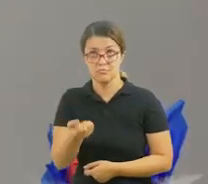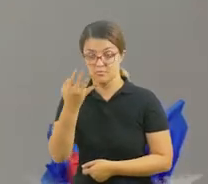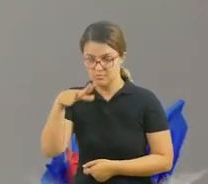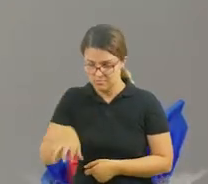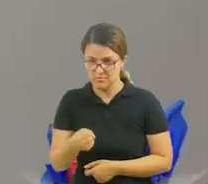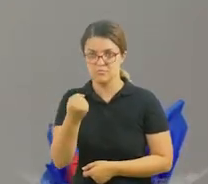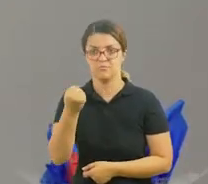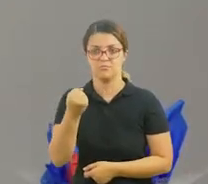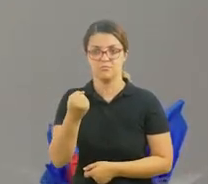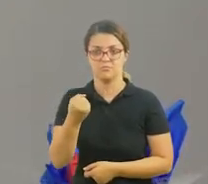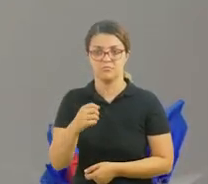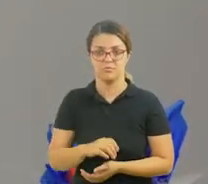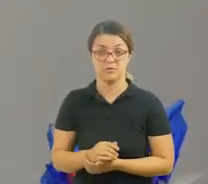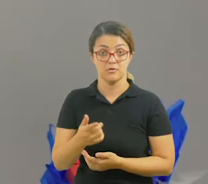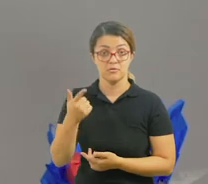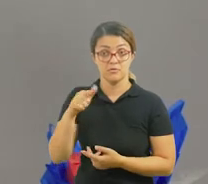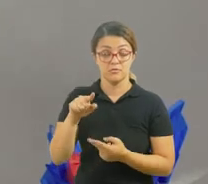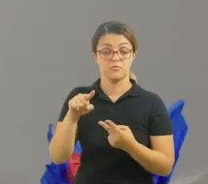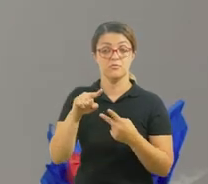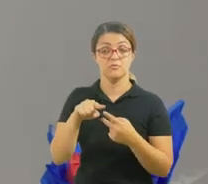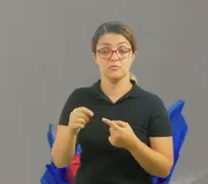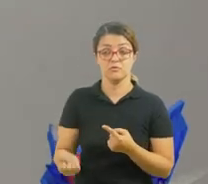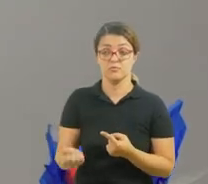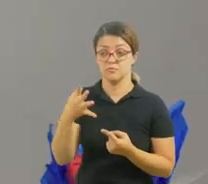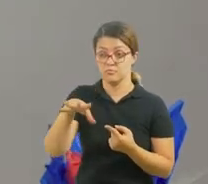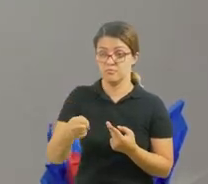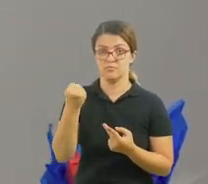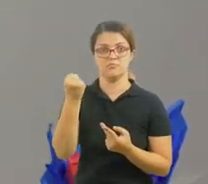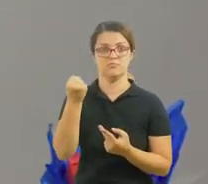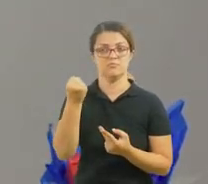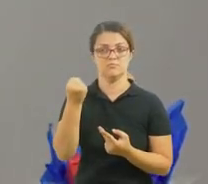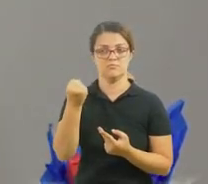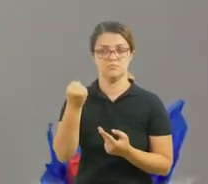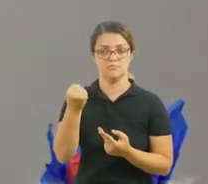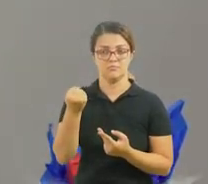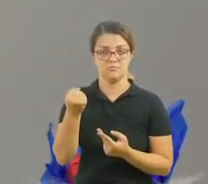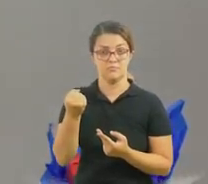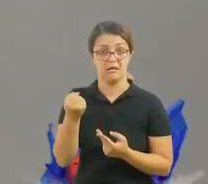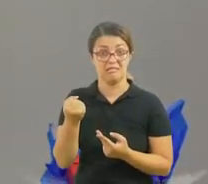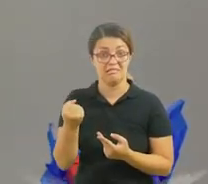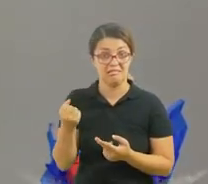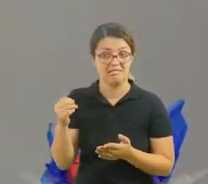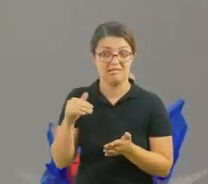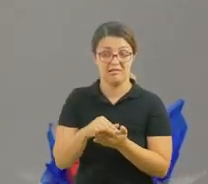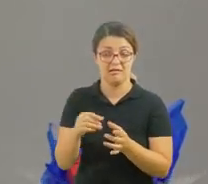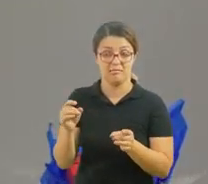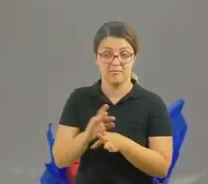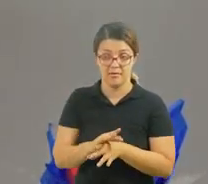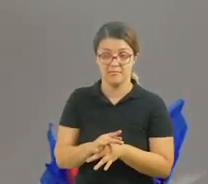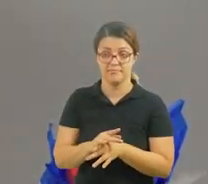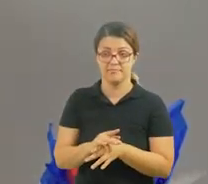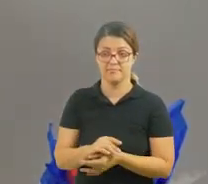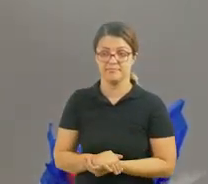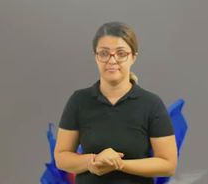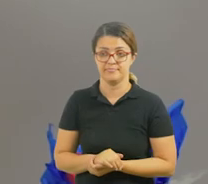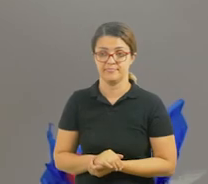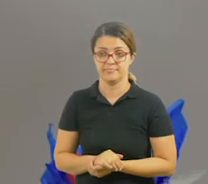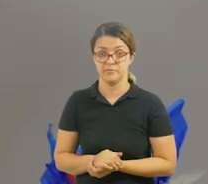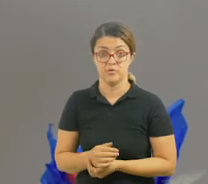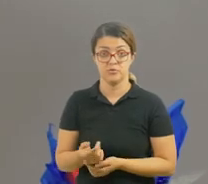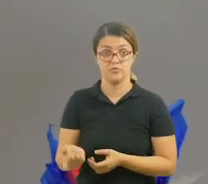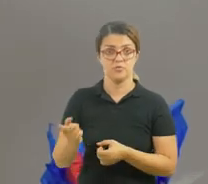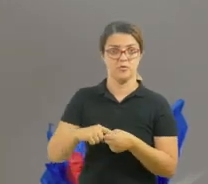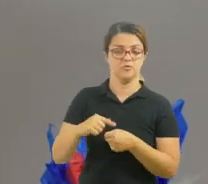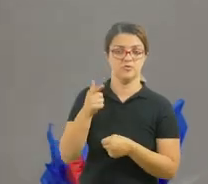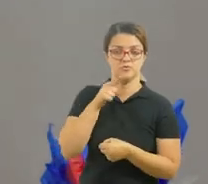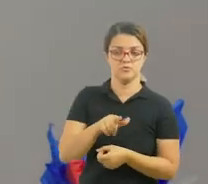vocês vão pegar, jogar e pegar dois saquinhos. Vamos lá. Até terminar. Terminei. Volta